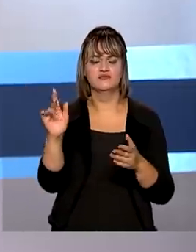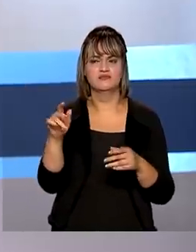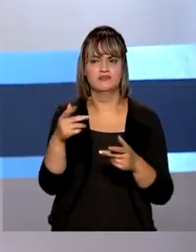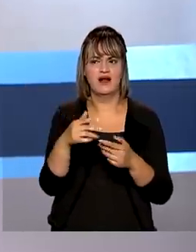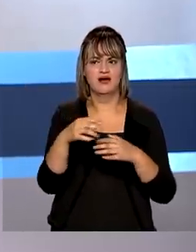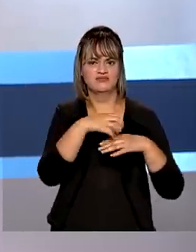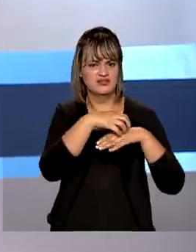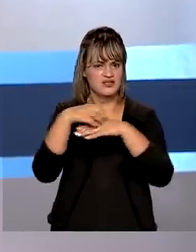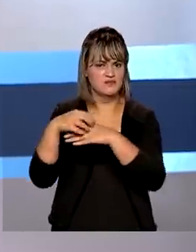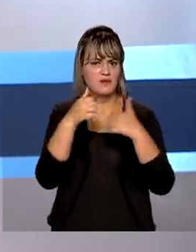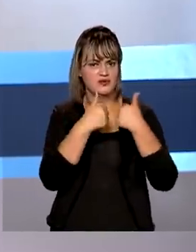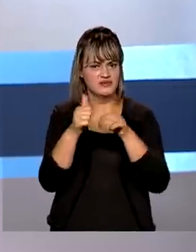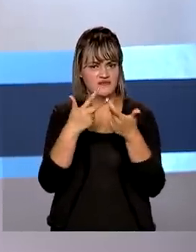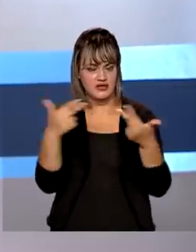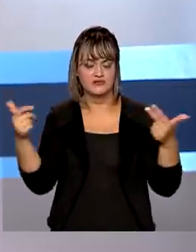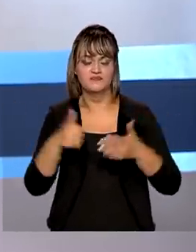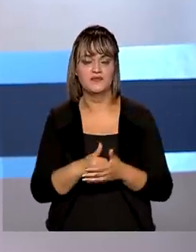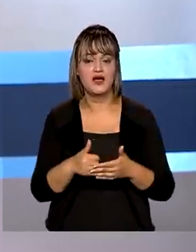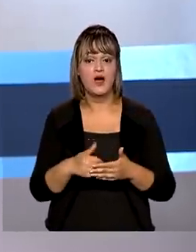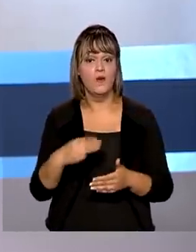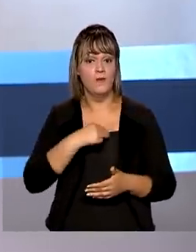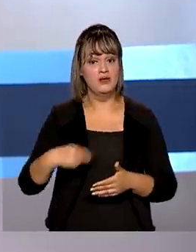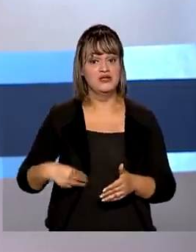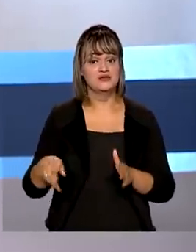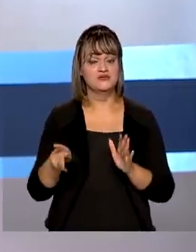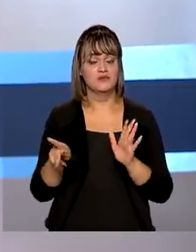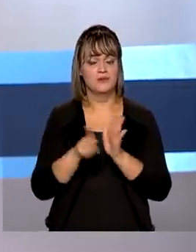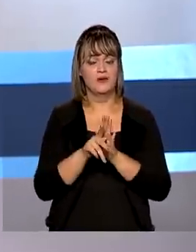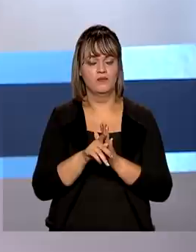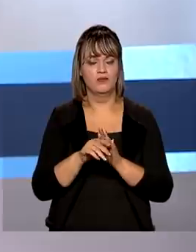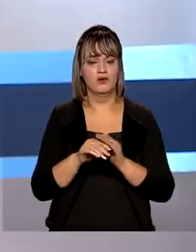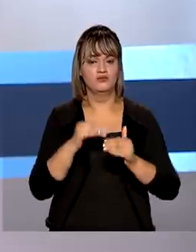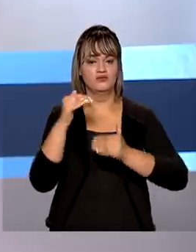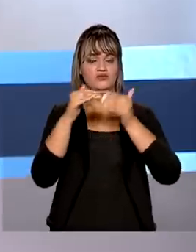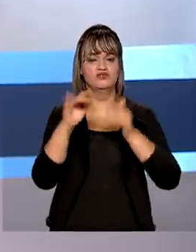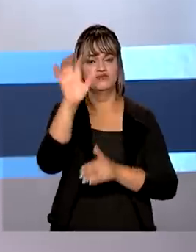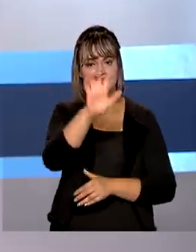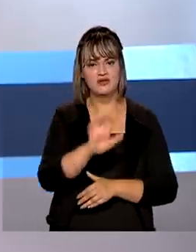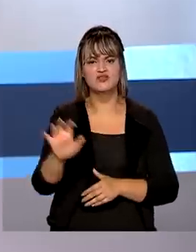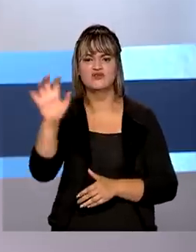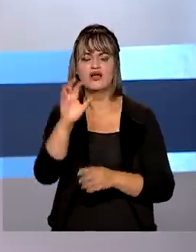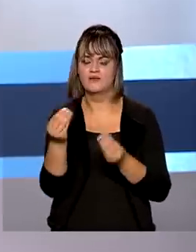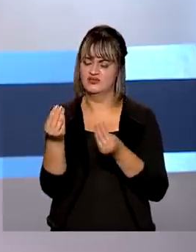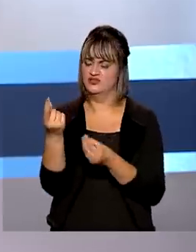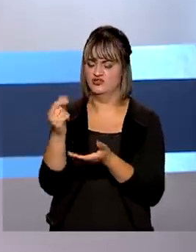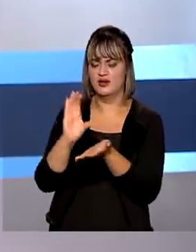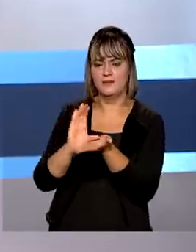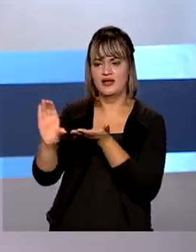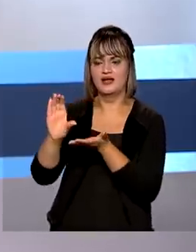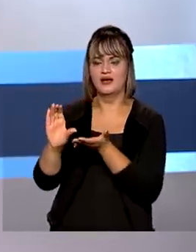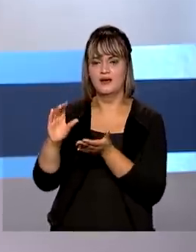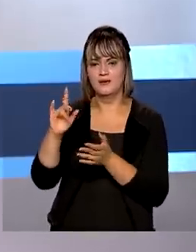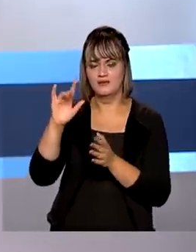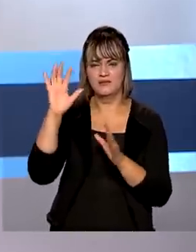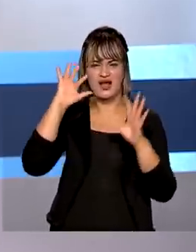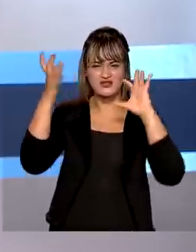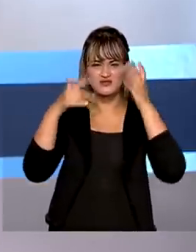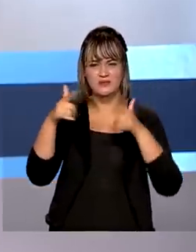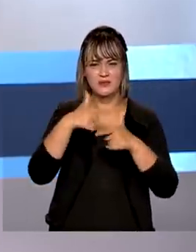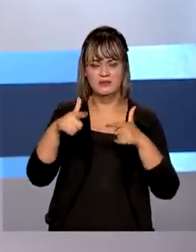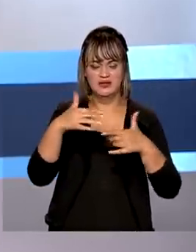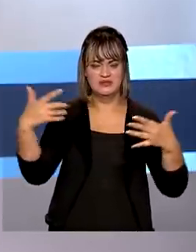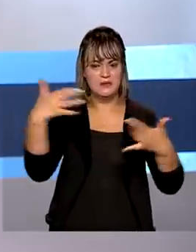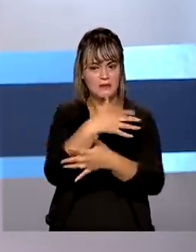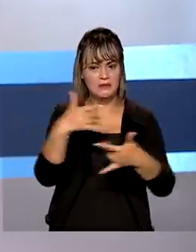De acordo com o ministro do Desenvolvimento Regional, Rogério Marinho, o recurso é para enfrentar a questão nos grandes centros urbanos e a melhor